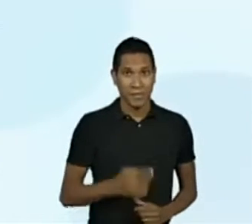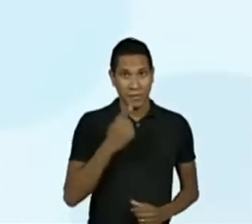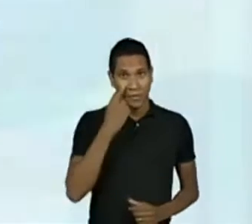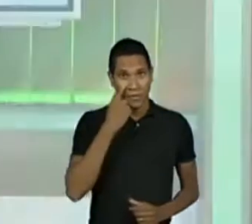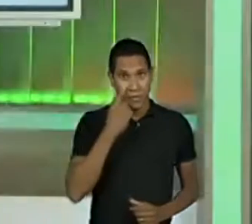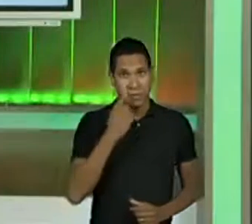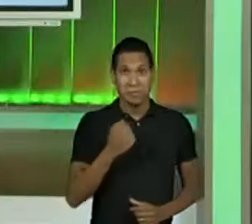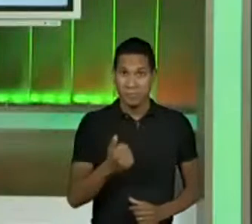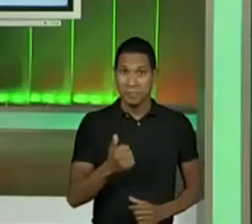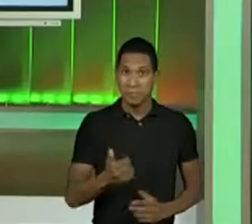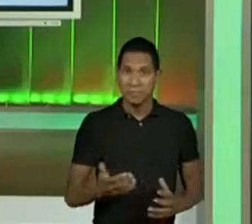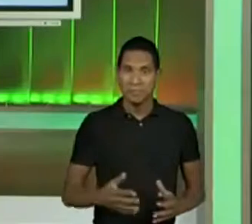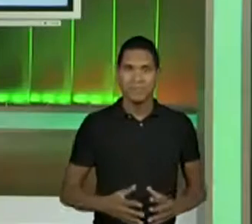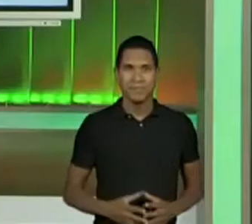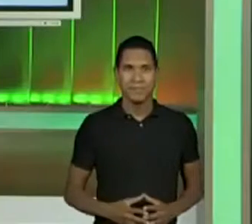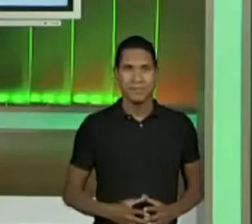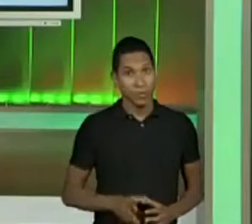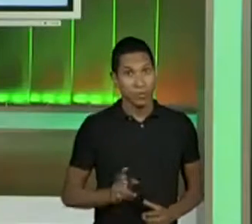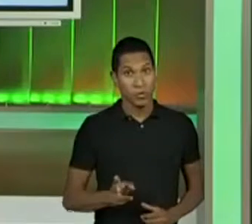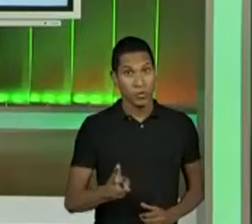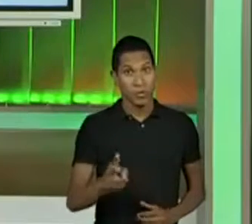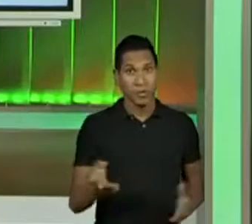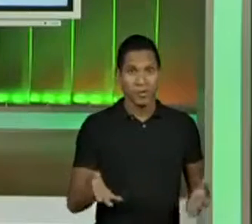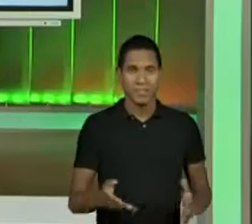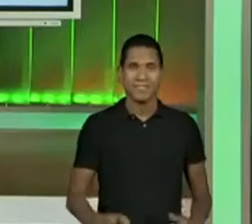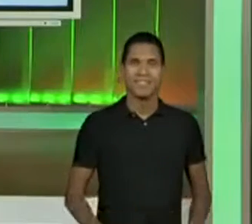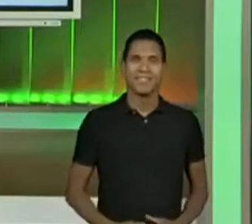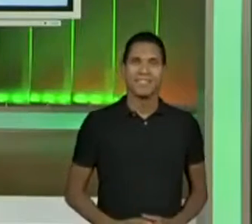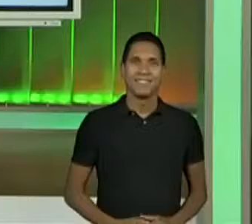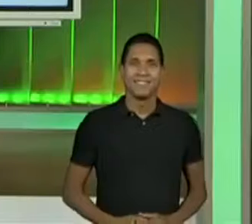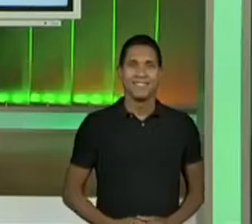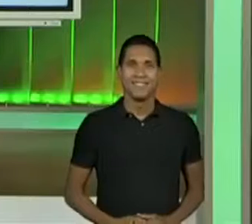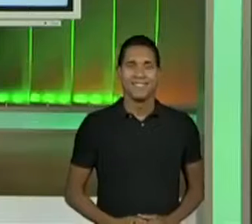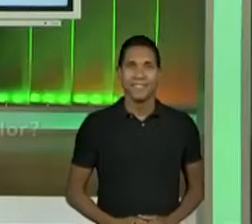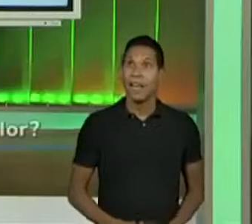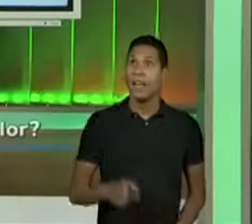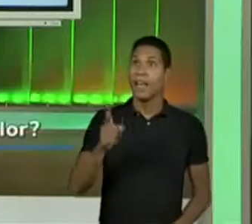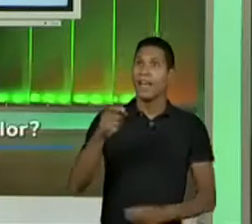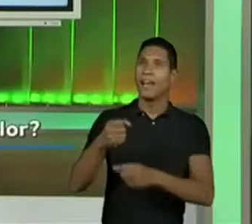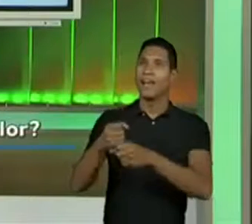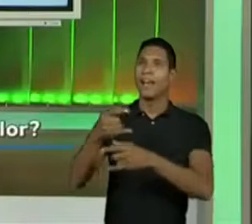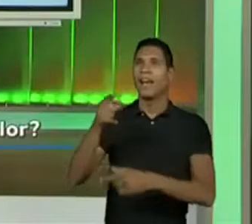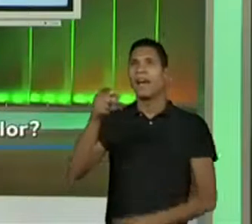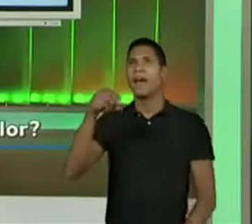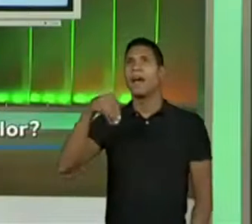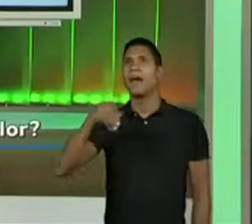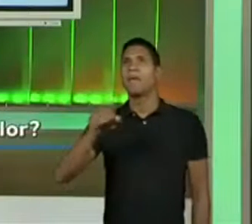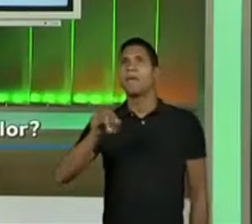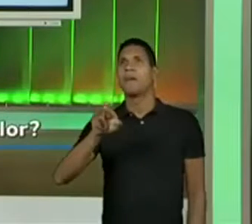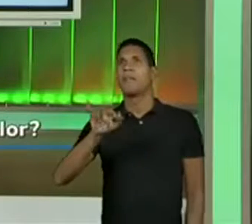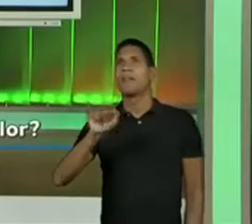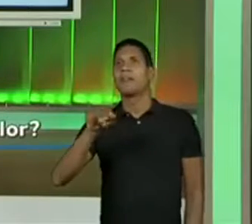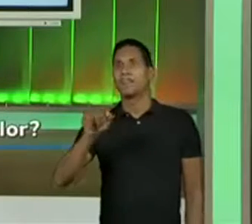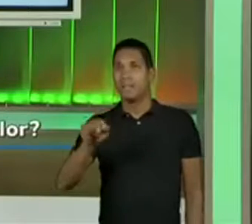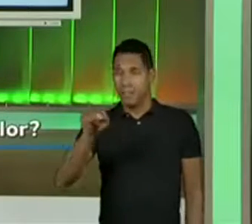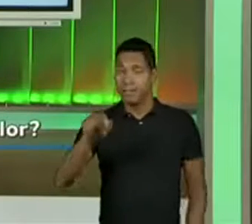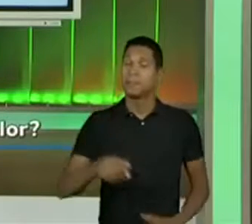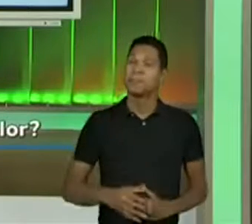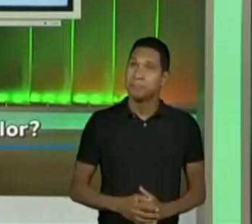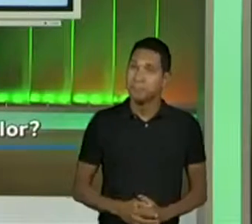Muito bem. Vamos prosseguir? Isso, Mariana. Aluna da professora Eliette.